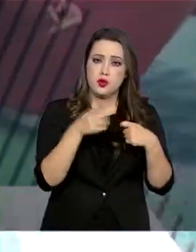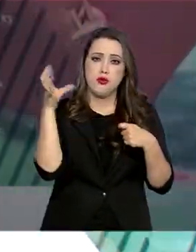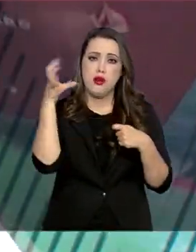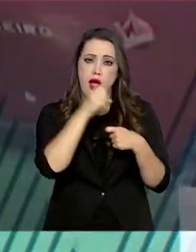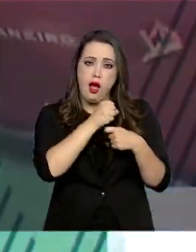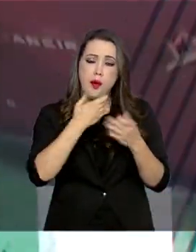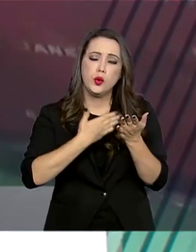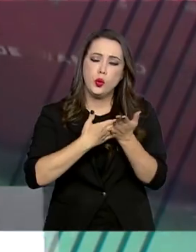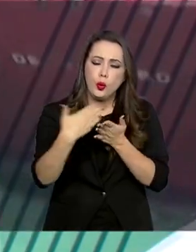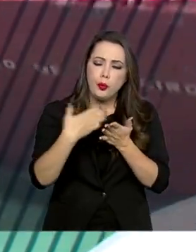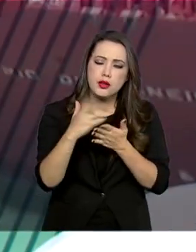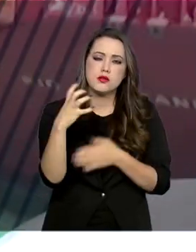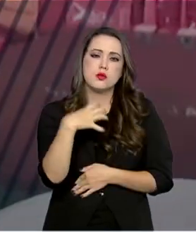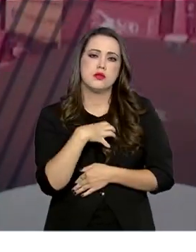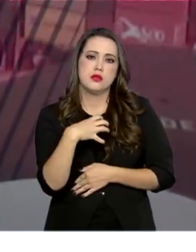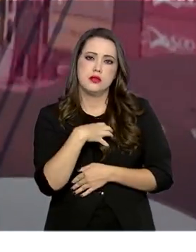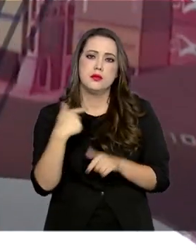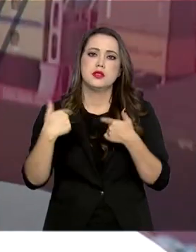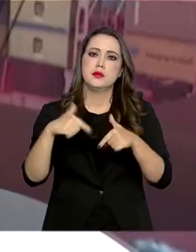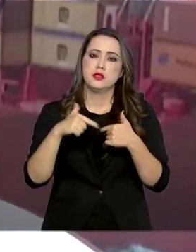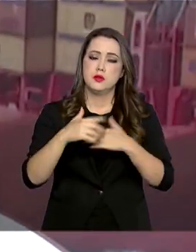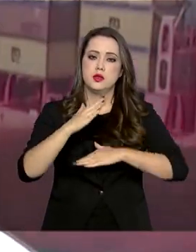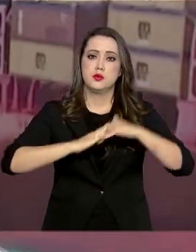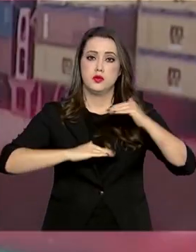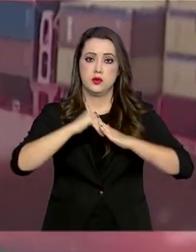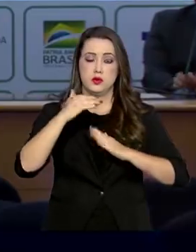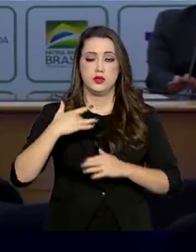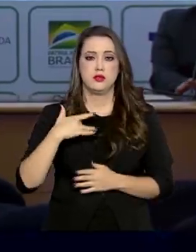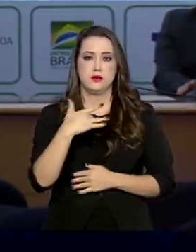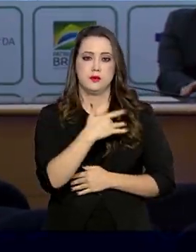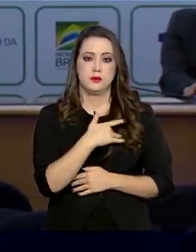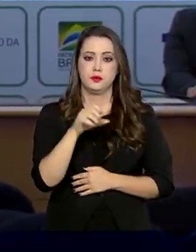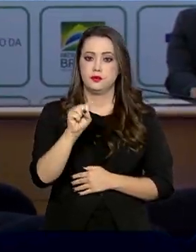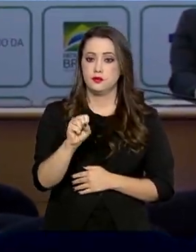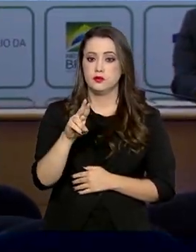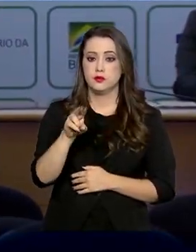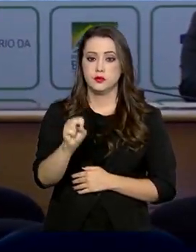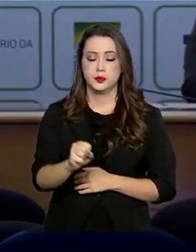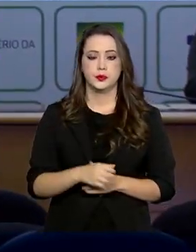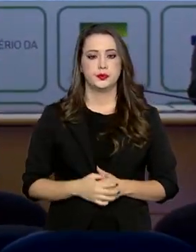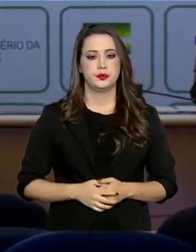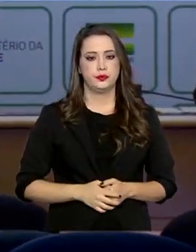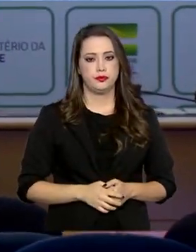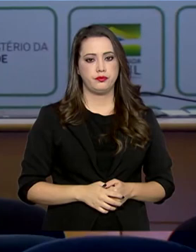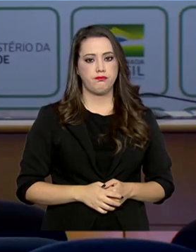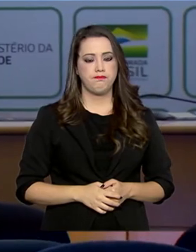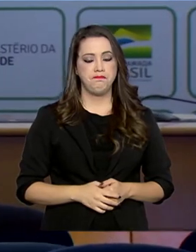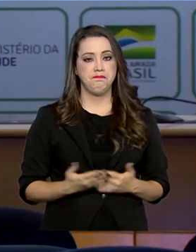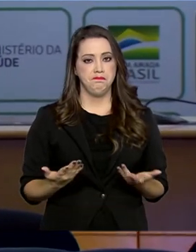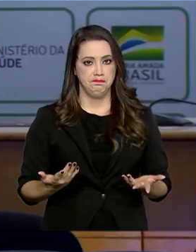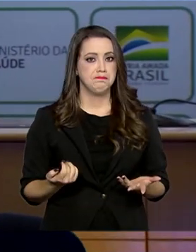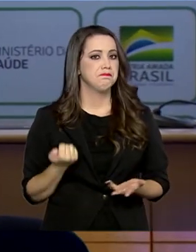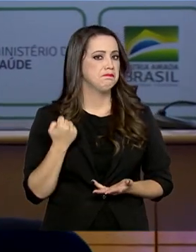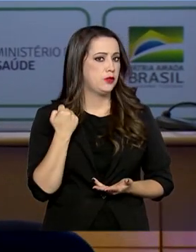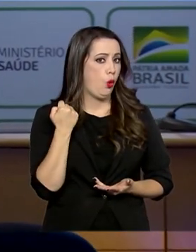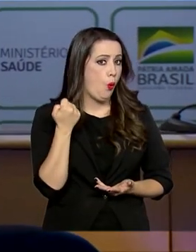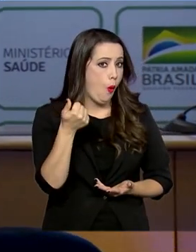profissionais do Sistema Único de Saúde, o SUS. Dos quase 4 milhões de